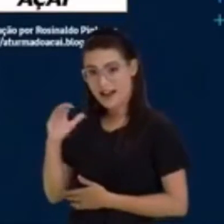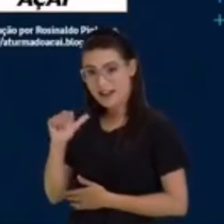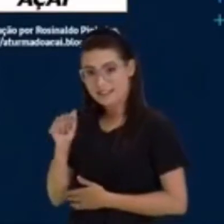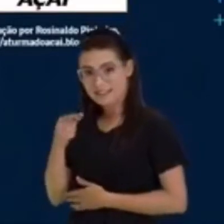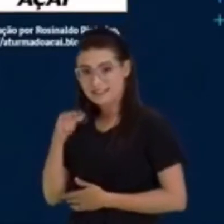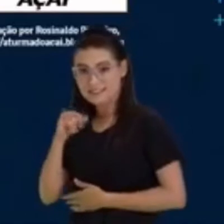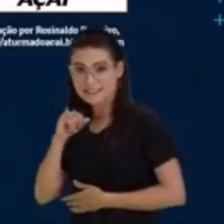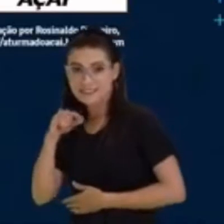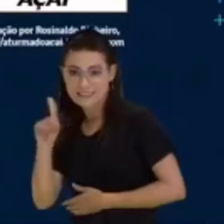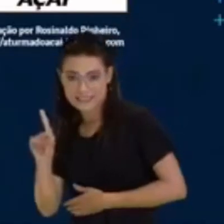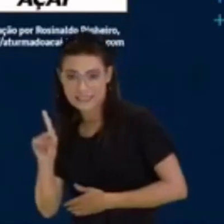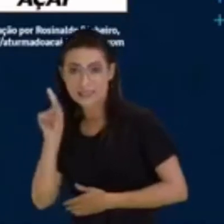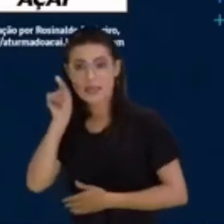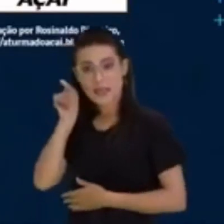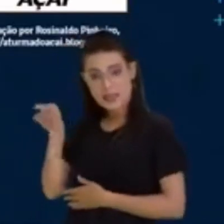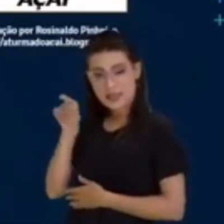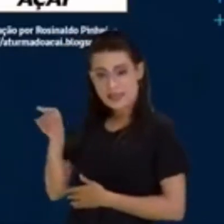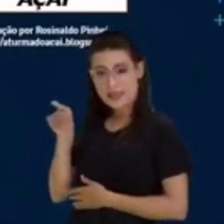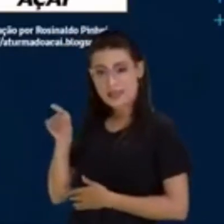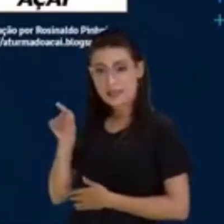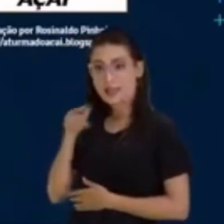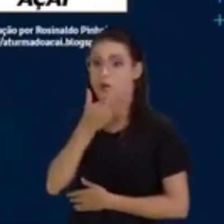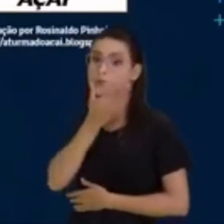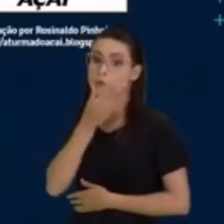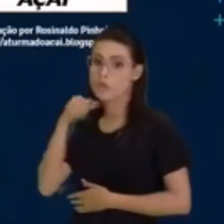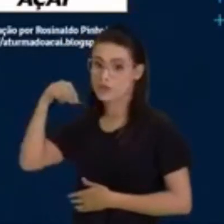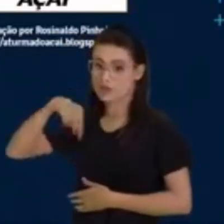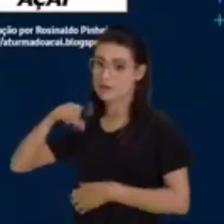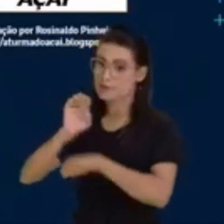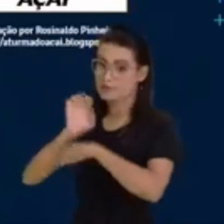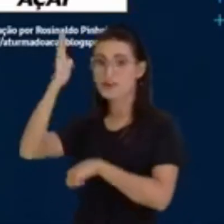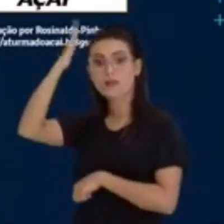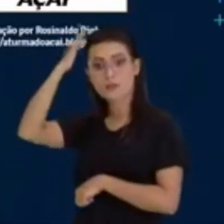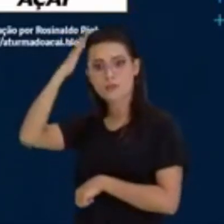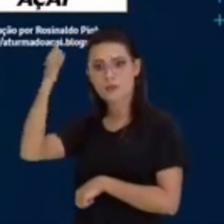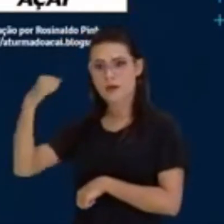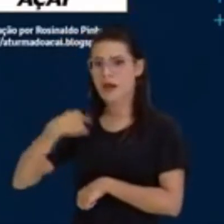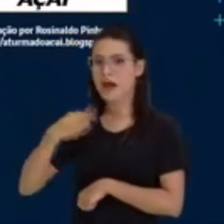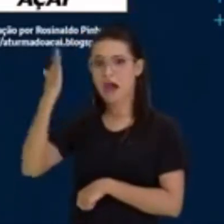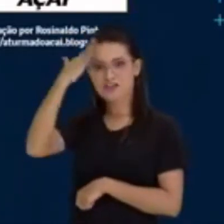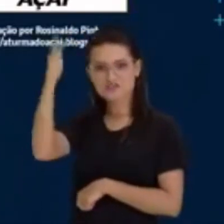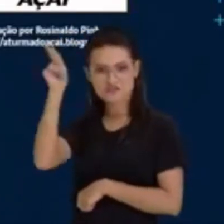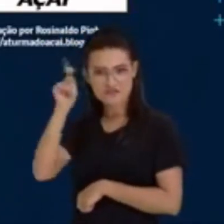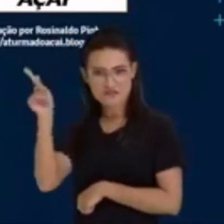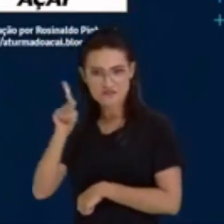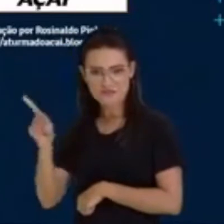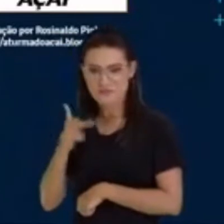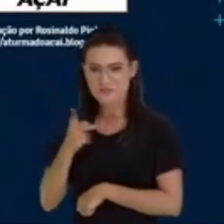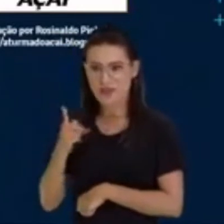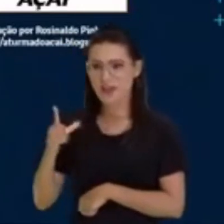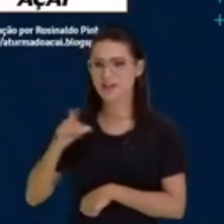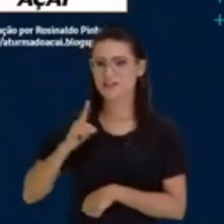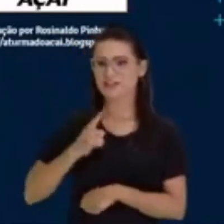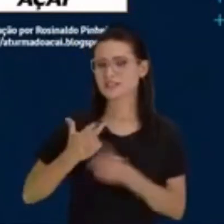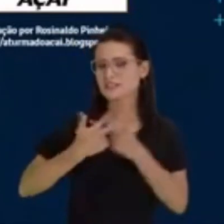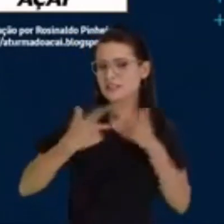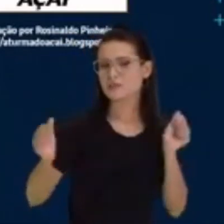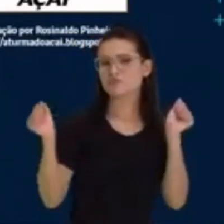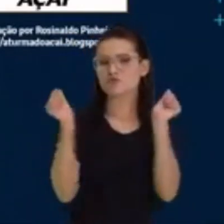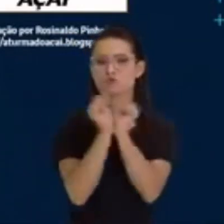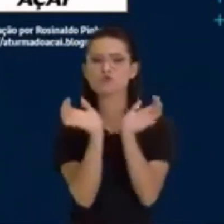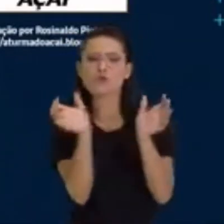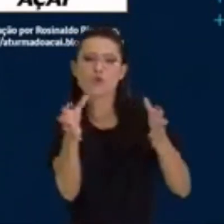tirinha, é um menino paraense bastante esperto que vive grandes aventuras junto com a família e amigos.